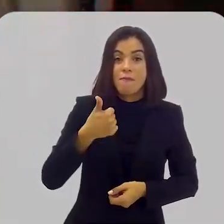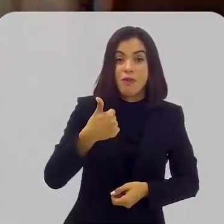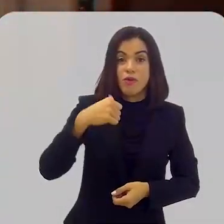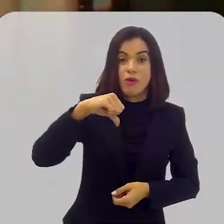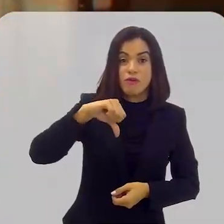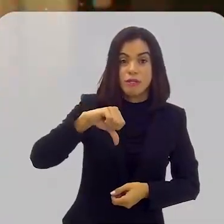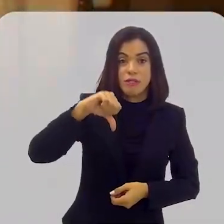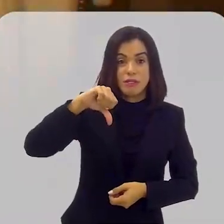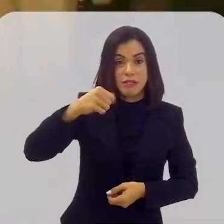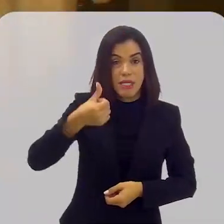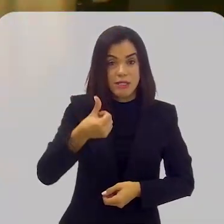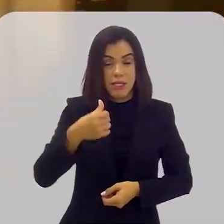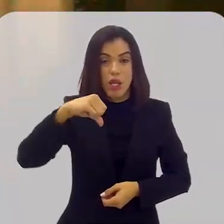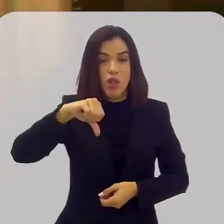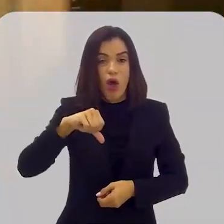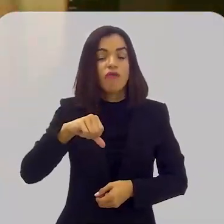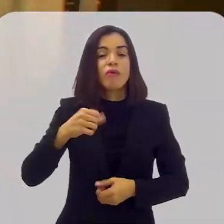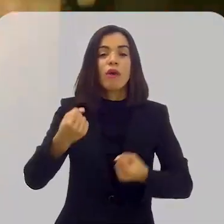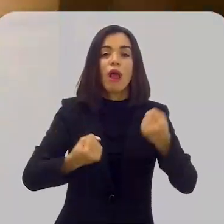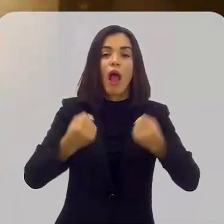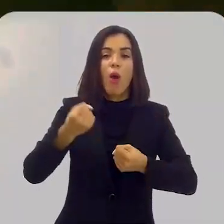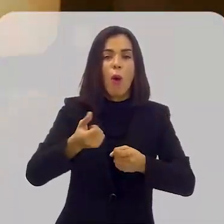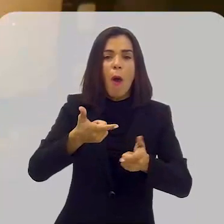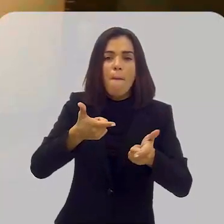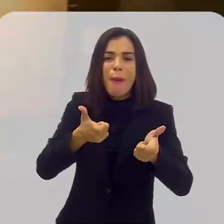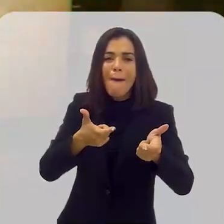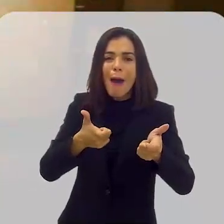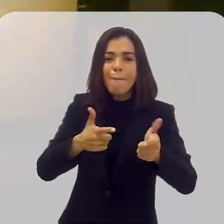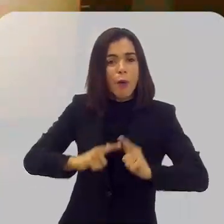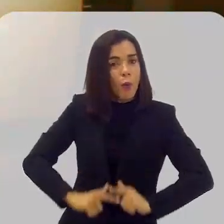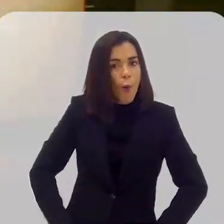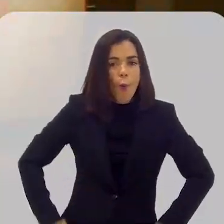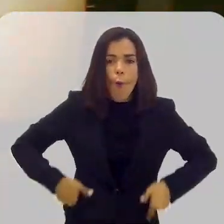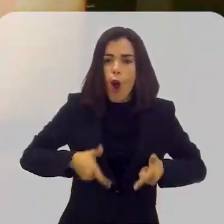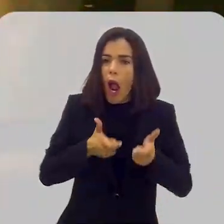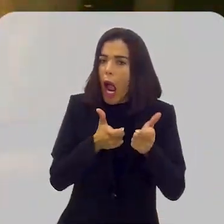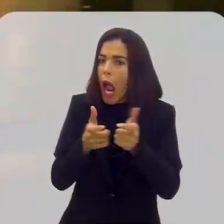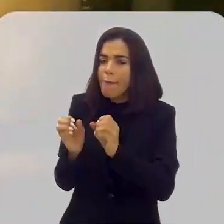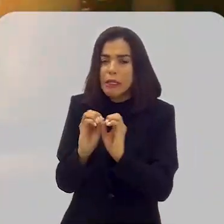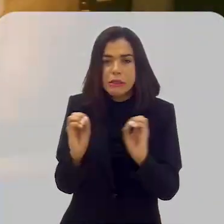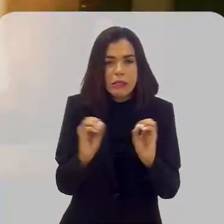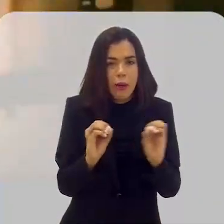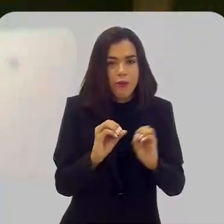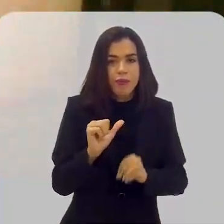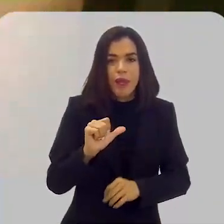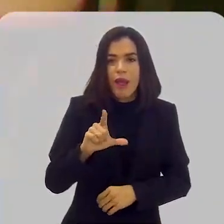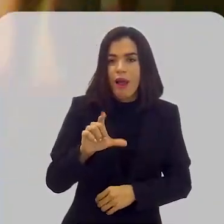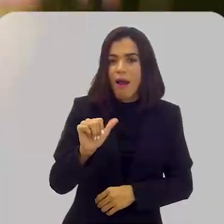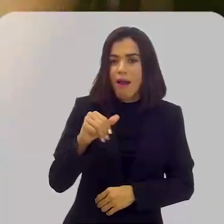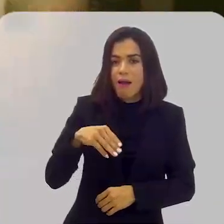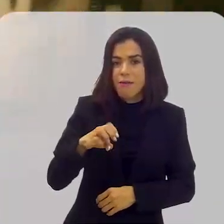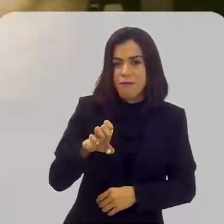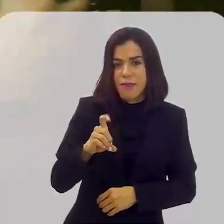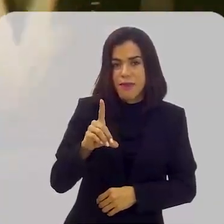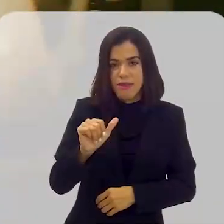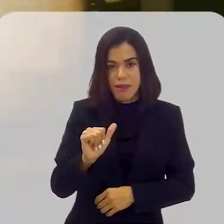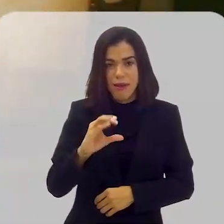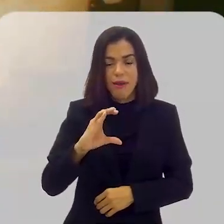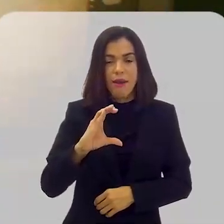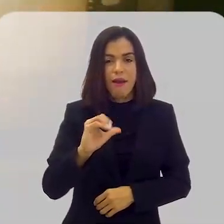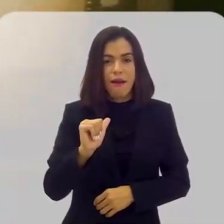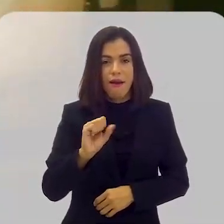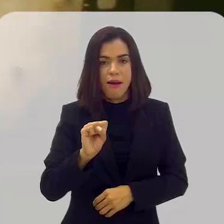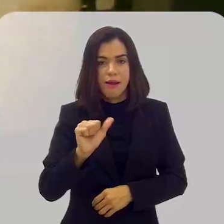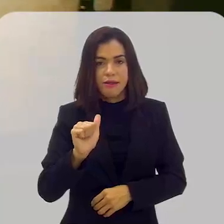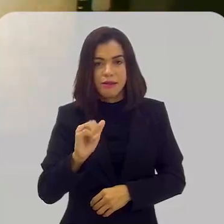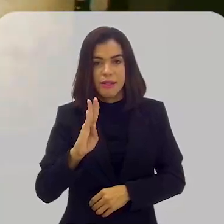Em 1969, foi metralhado, desarmado, em uma emboscada na Alameda Casa Branca, na capital